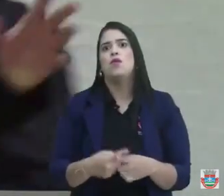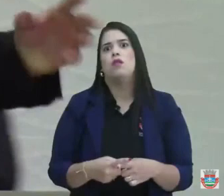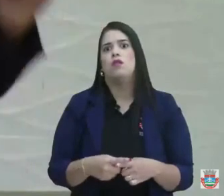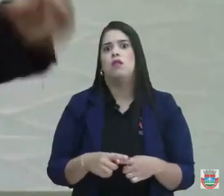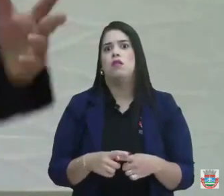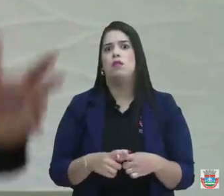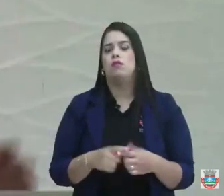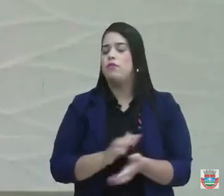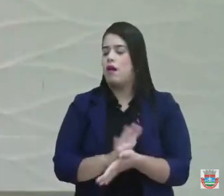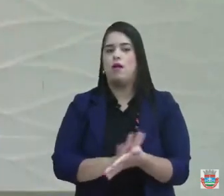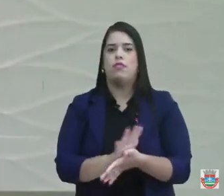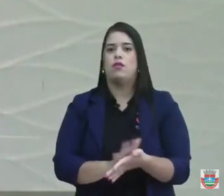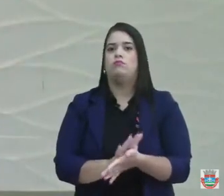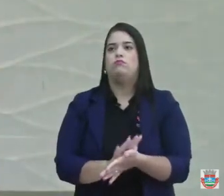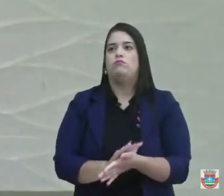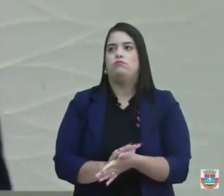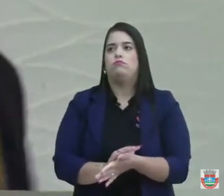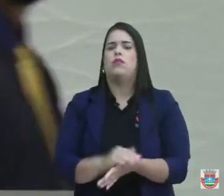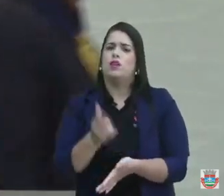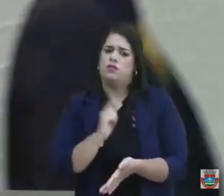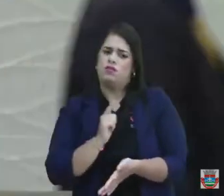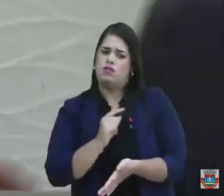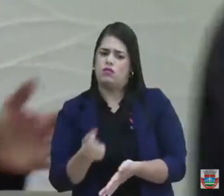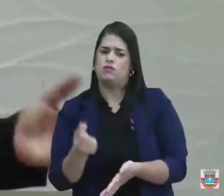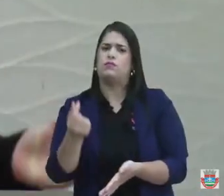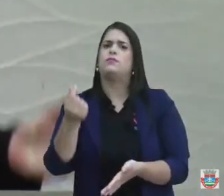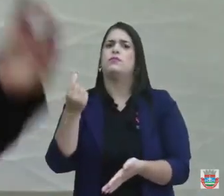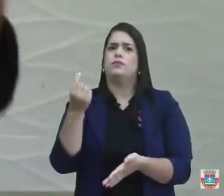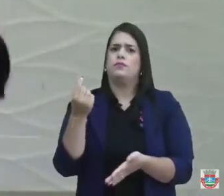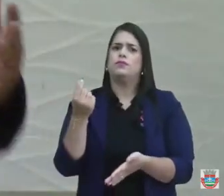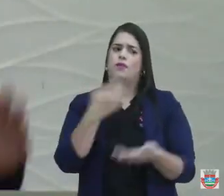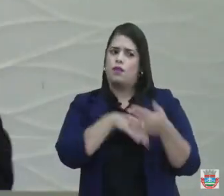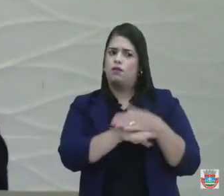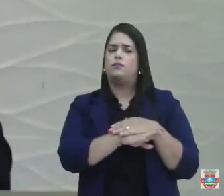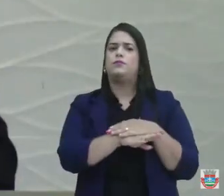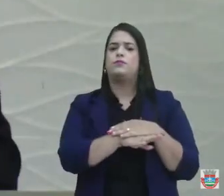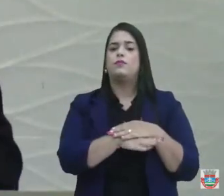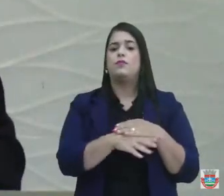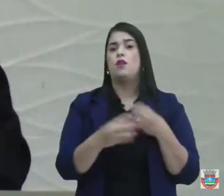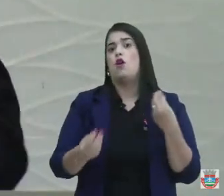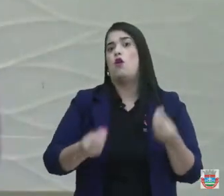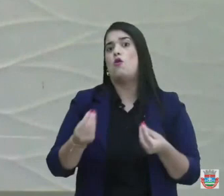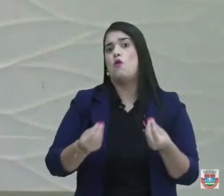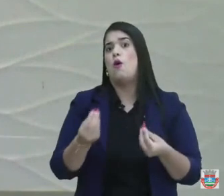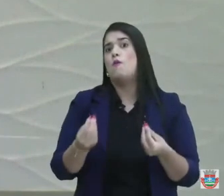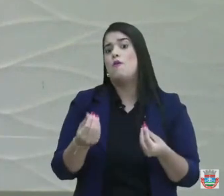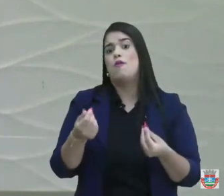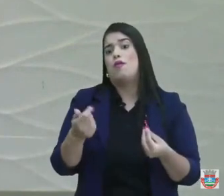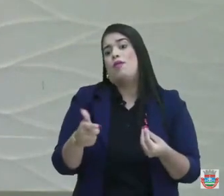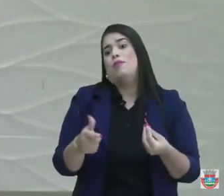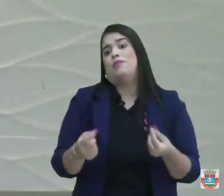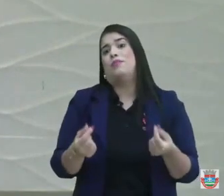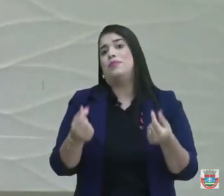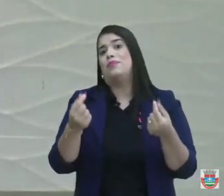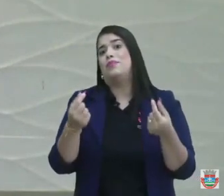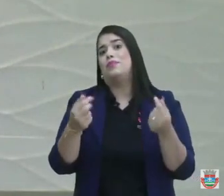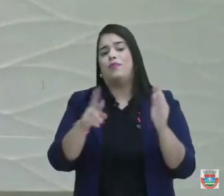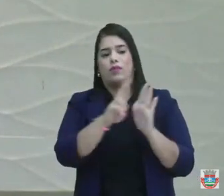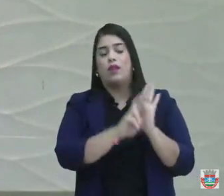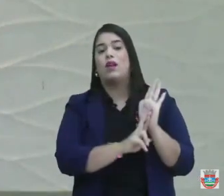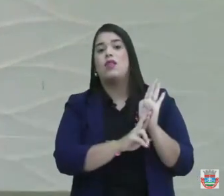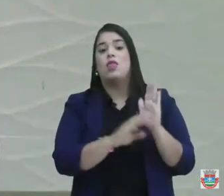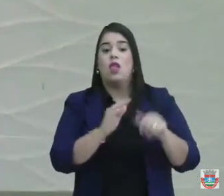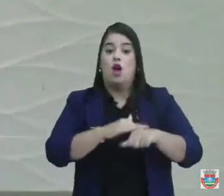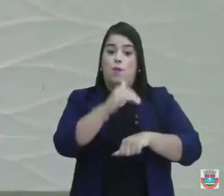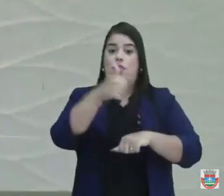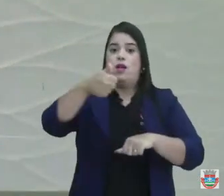que não teve, porque não teve o dinheiro. Porque como é que você justifica que não teve o dinheiro, se a receita do município vai aumentar mais de